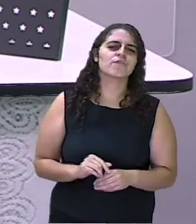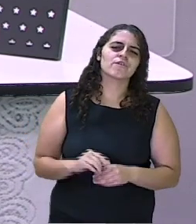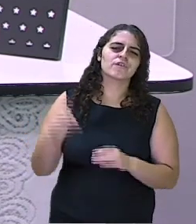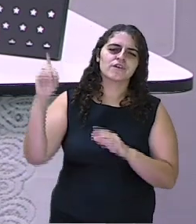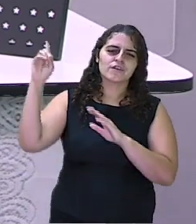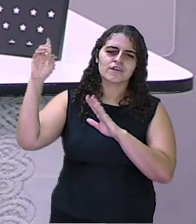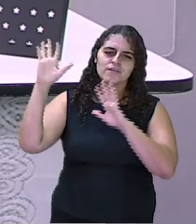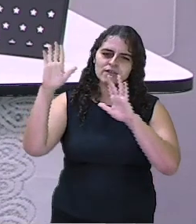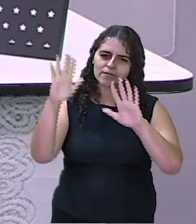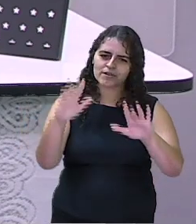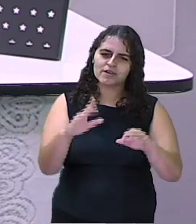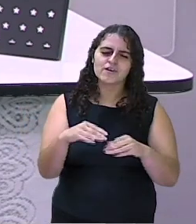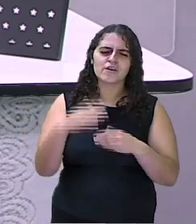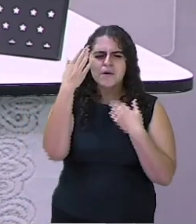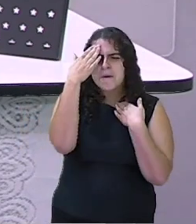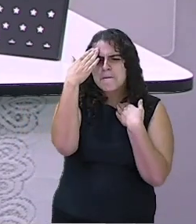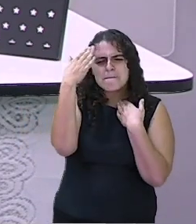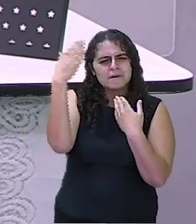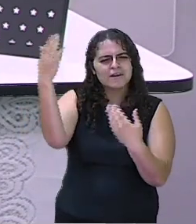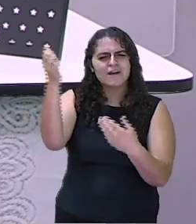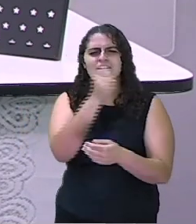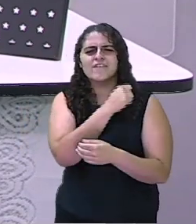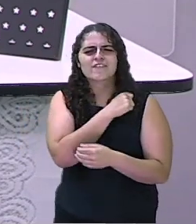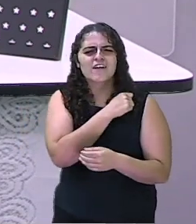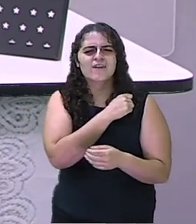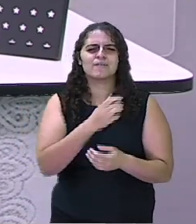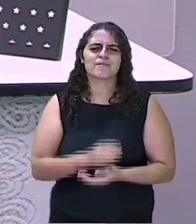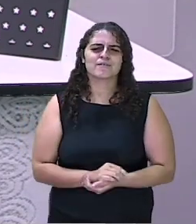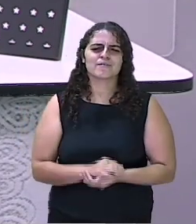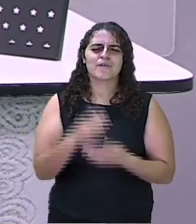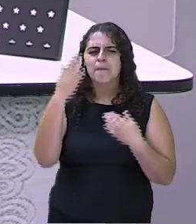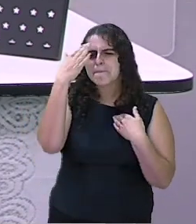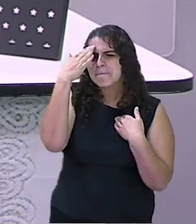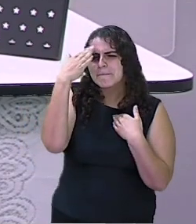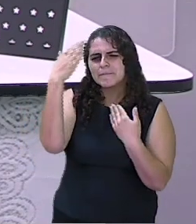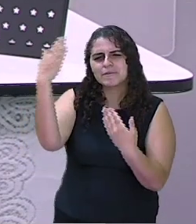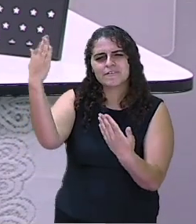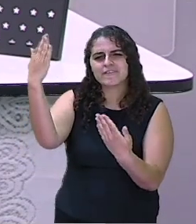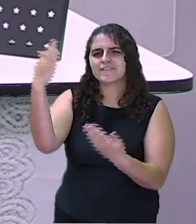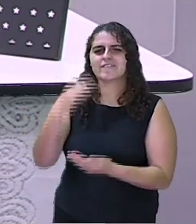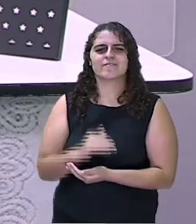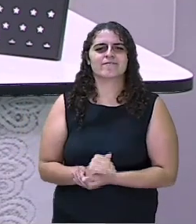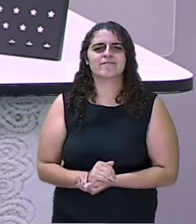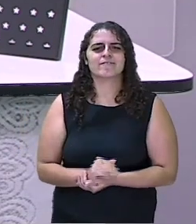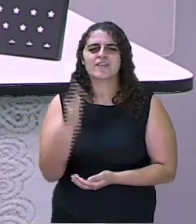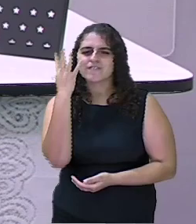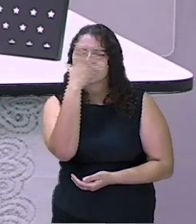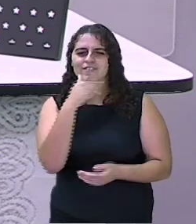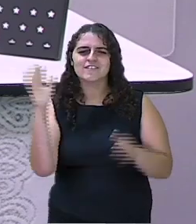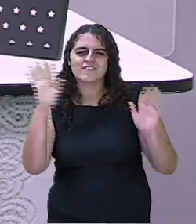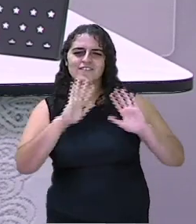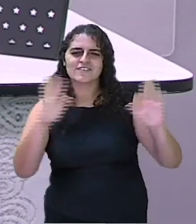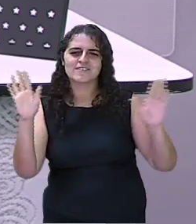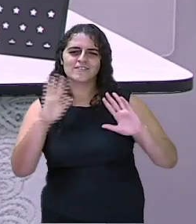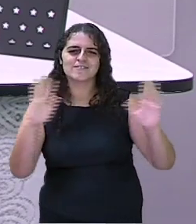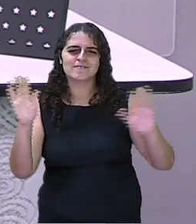nossa próxima aula. E obrigada, Daniel. E obrigada, Brian, pela contribuição. Obrigada, viu? Tchau.